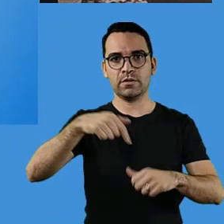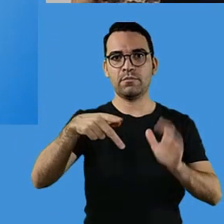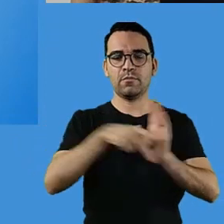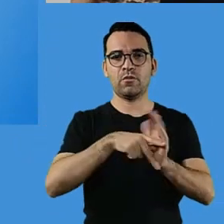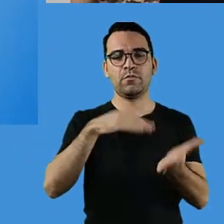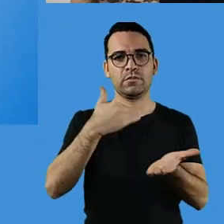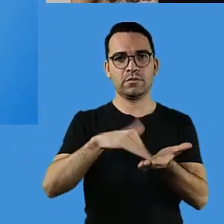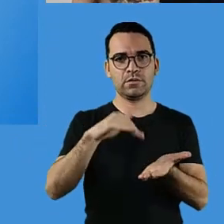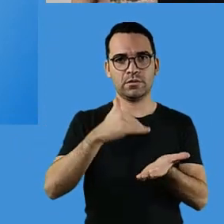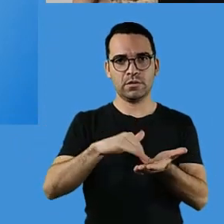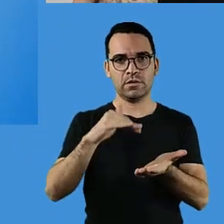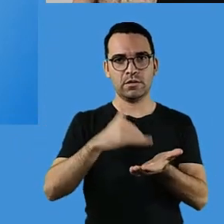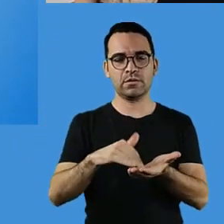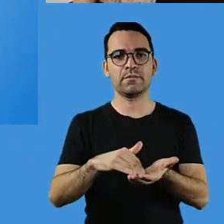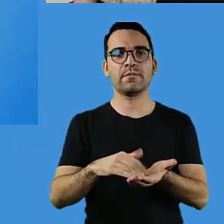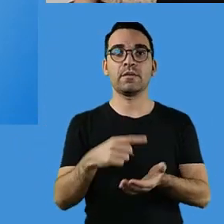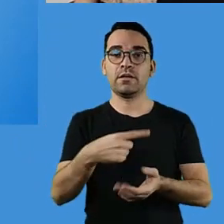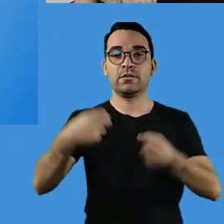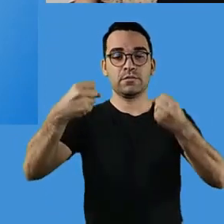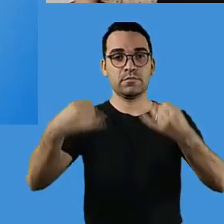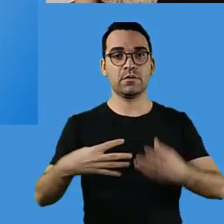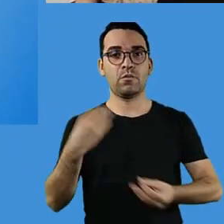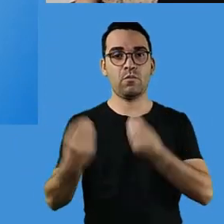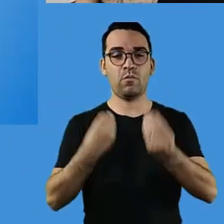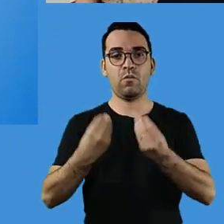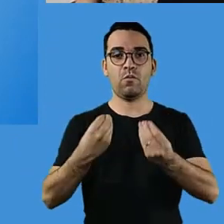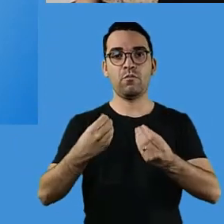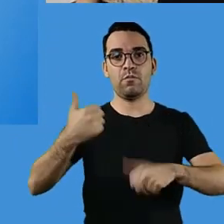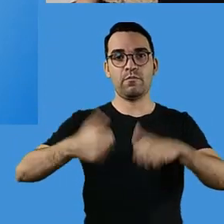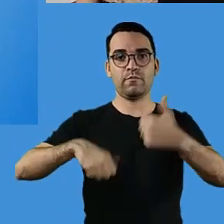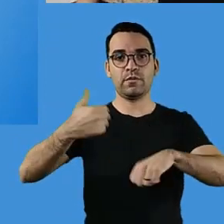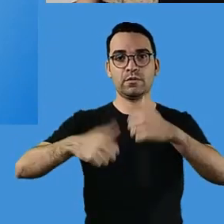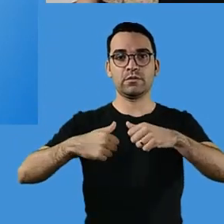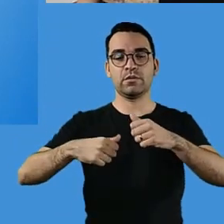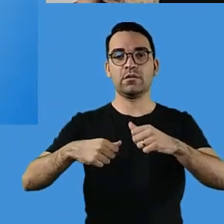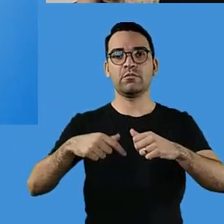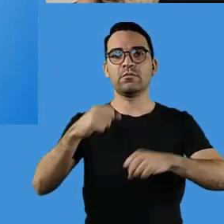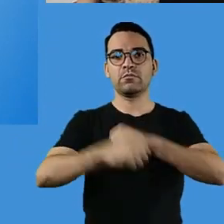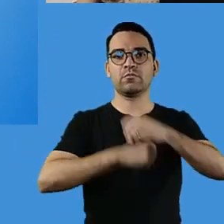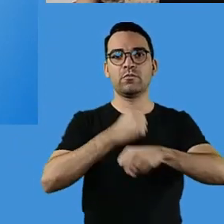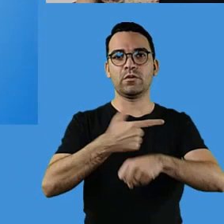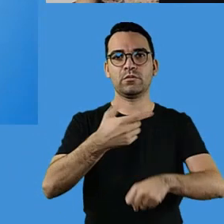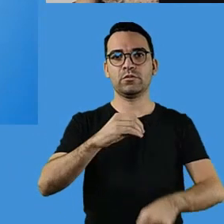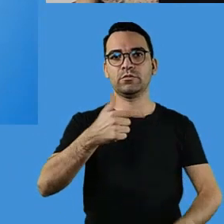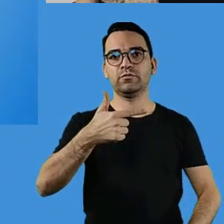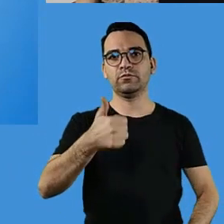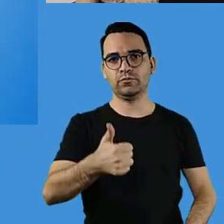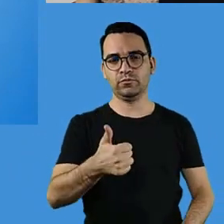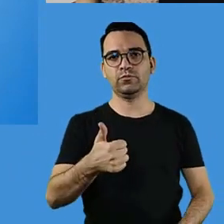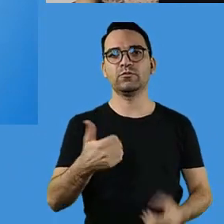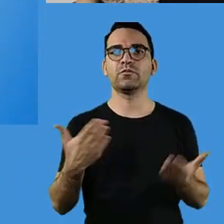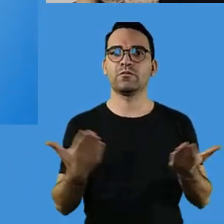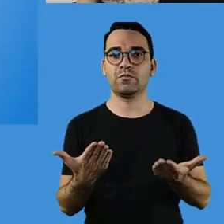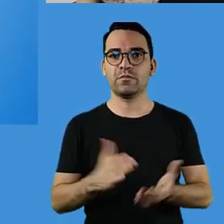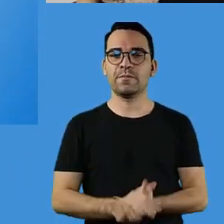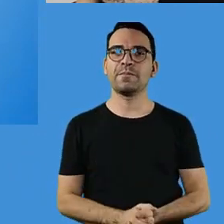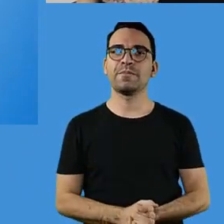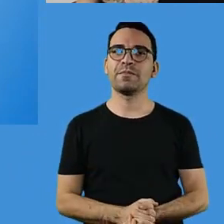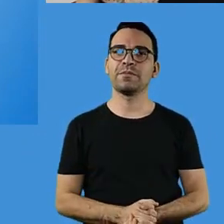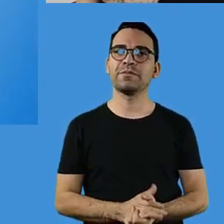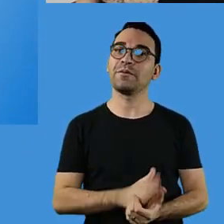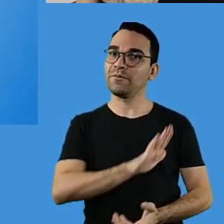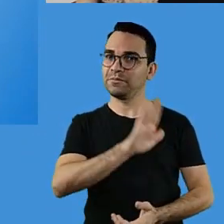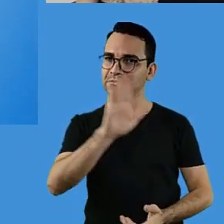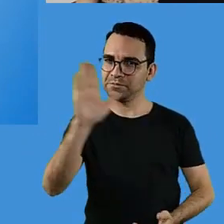falar sobre as avaliações externas que irão acontecer no ano de 2021. Então,